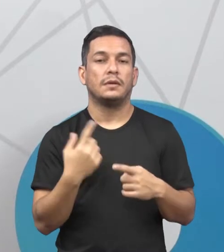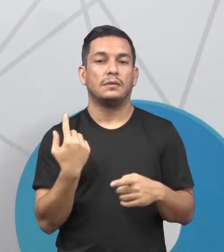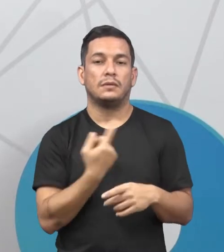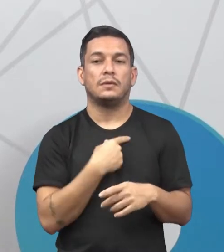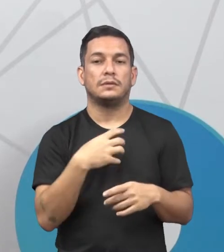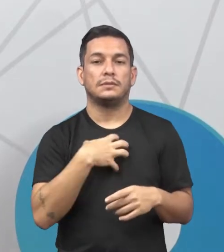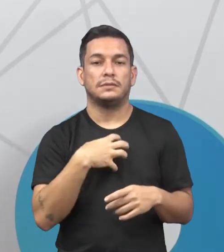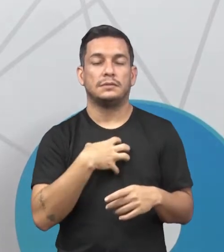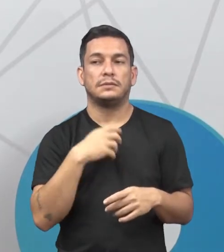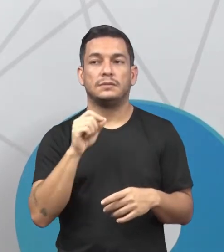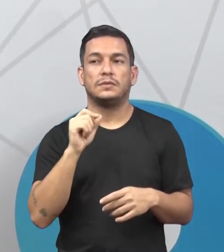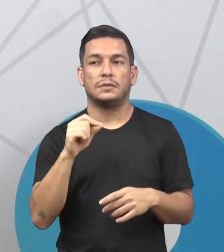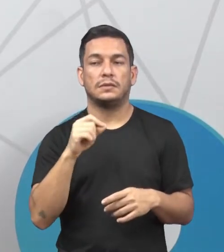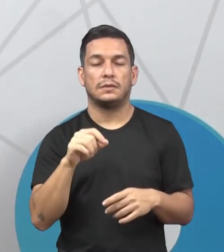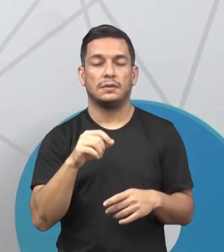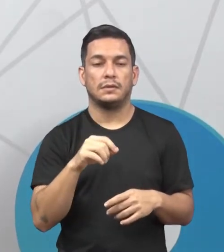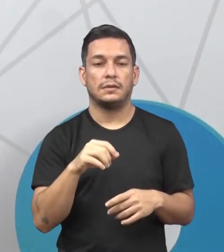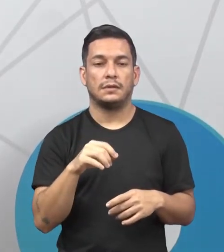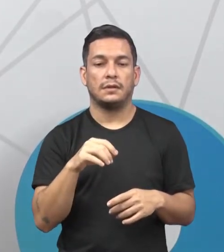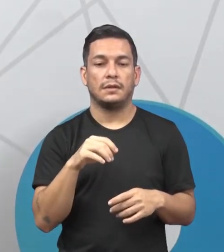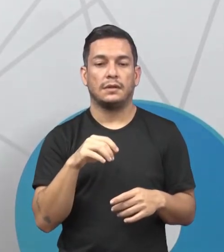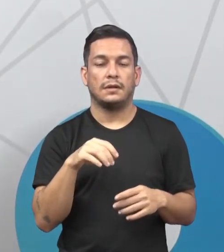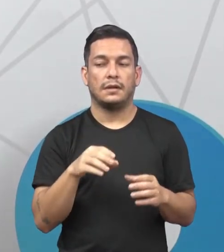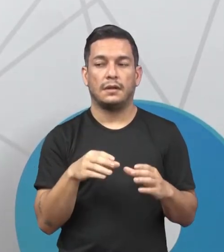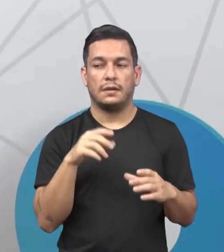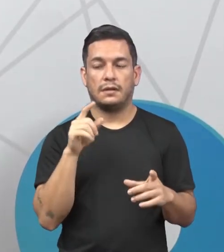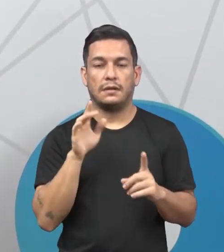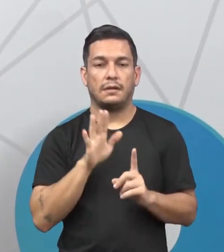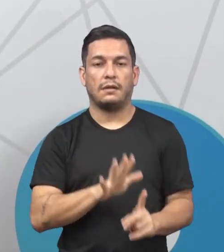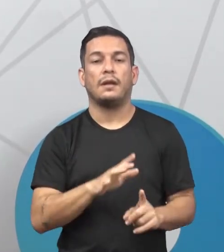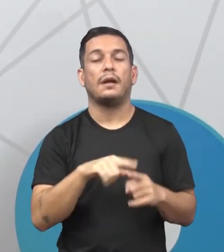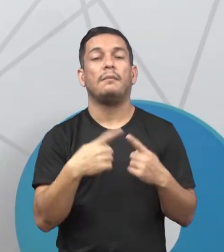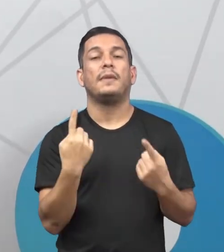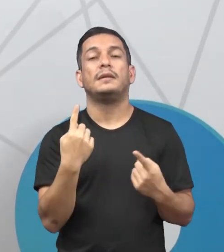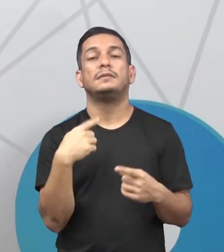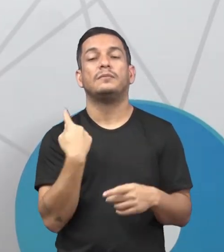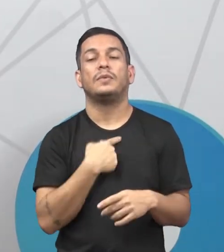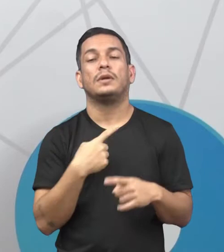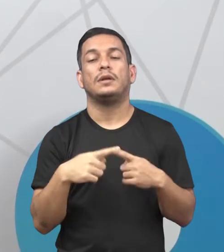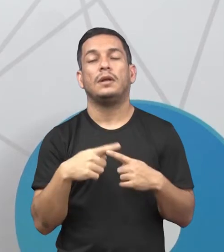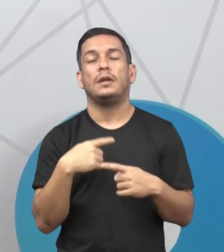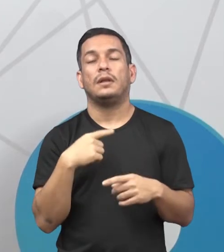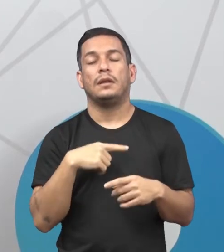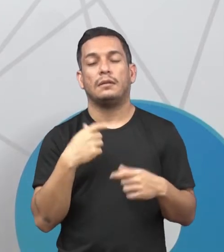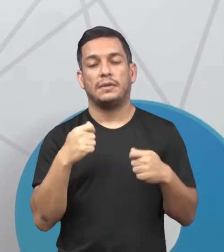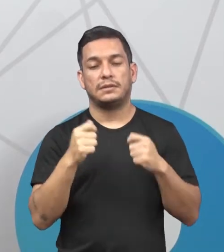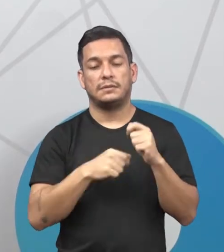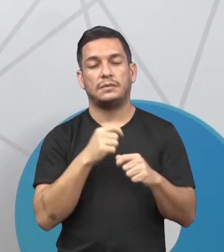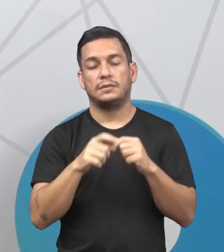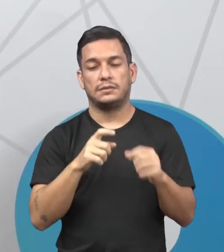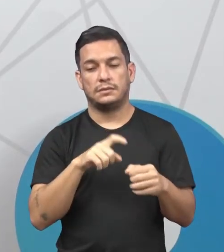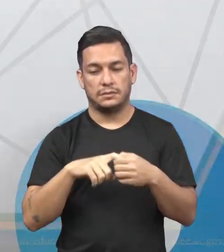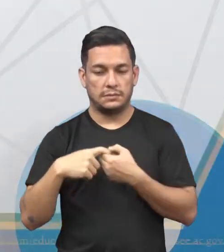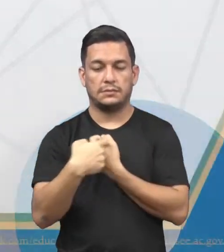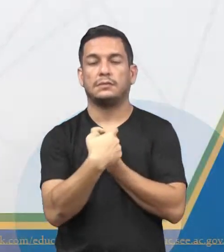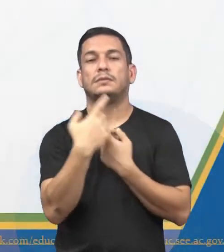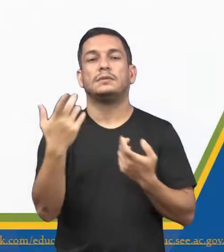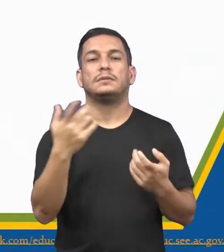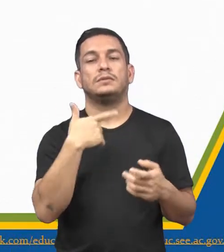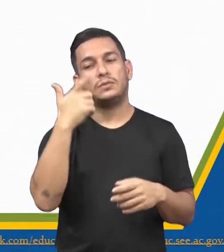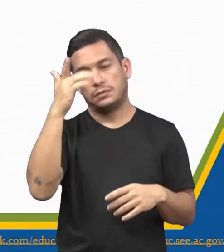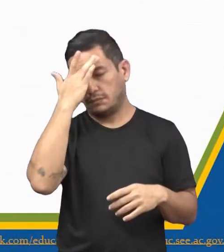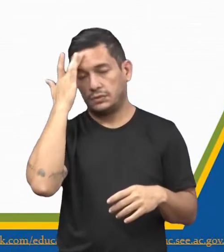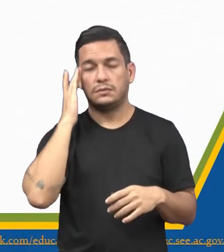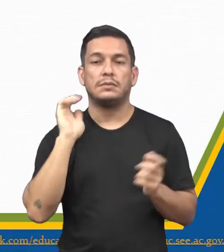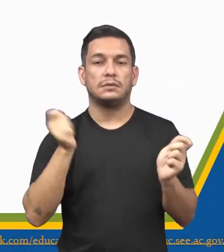sentimos pertencentes delas, mas sim porque nós dependemos de outros indivíduos para que